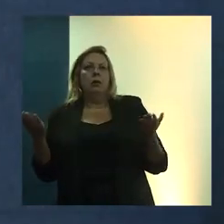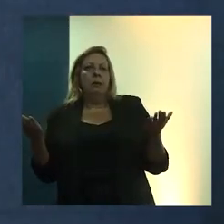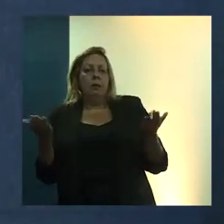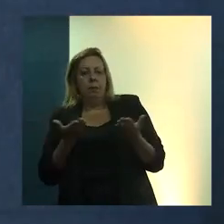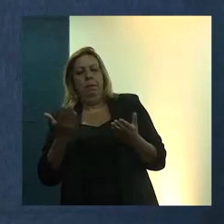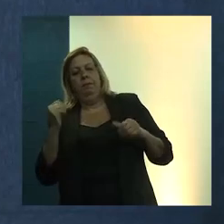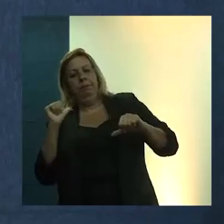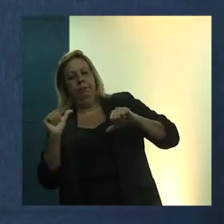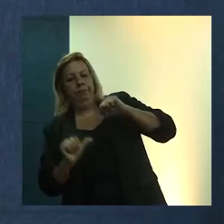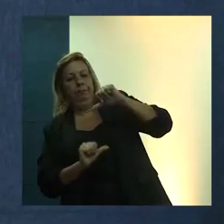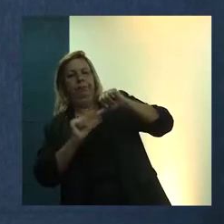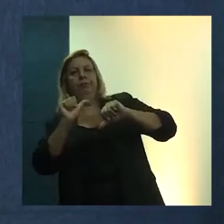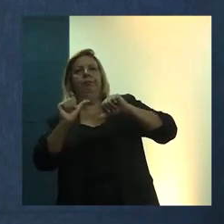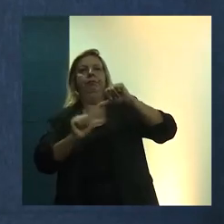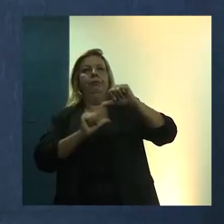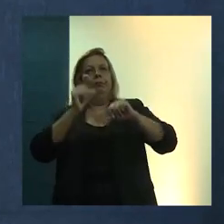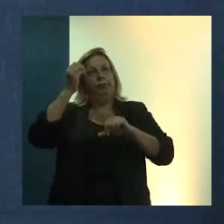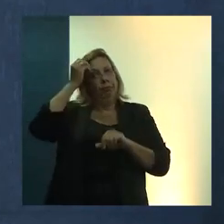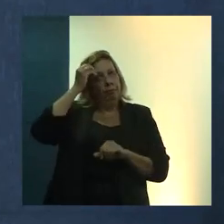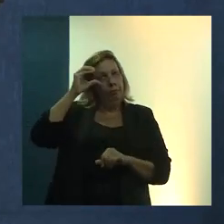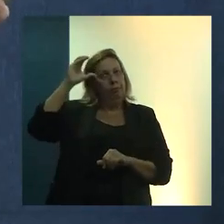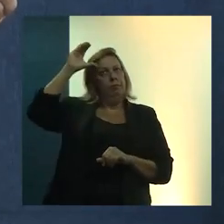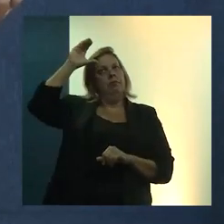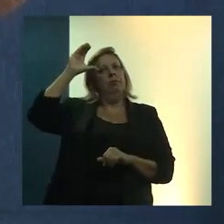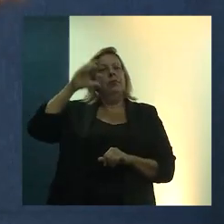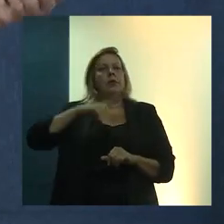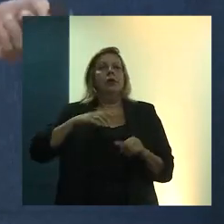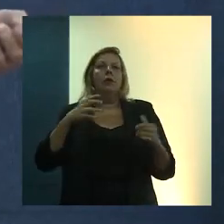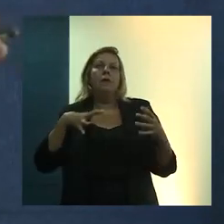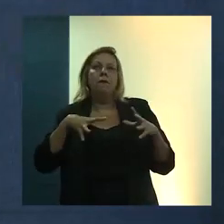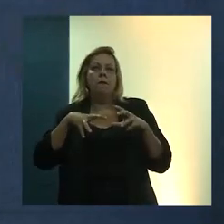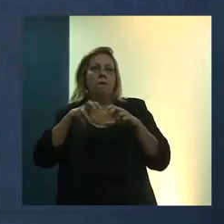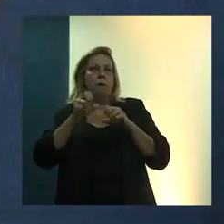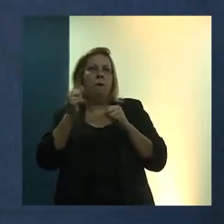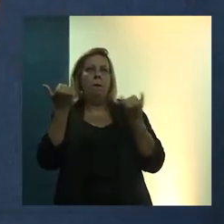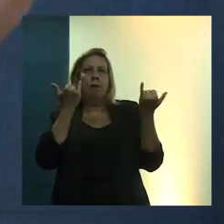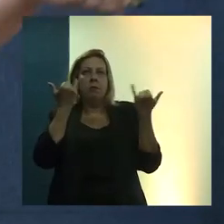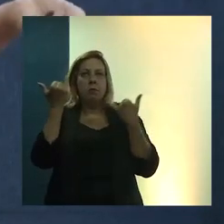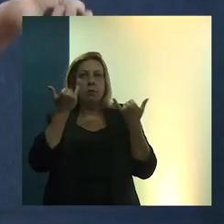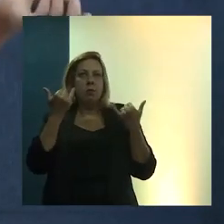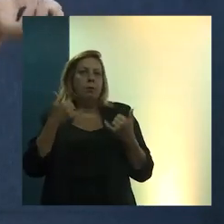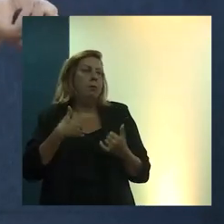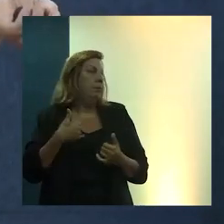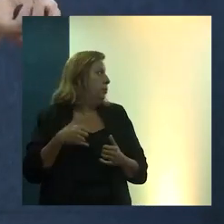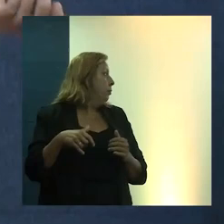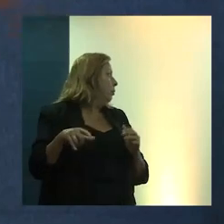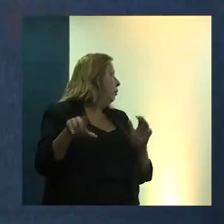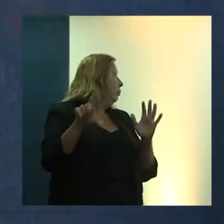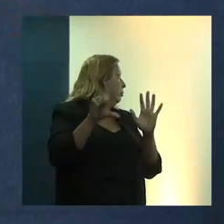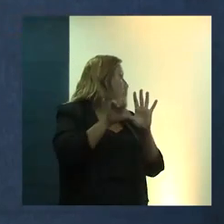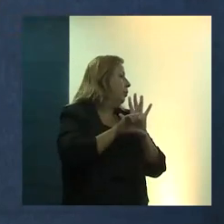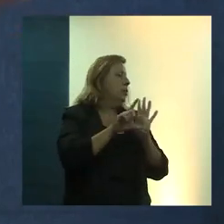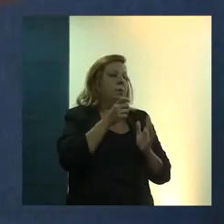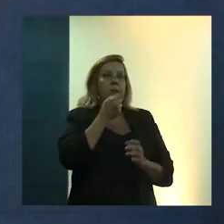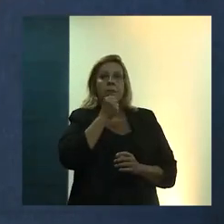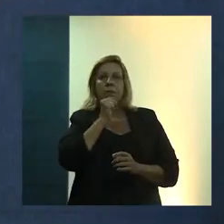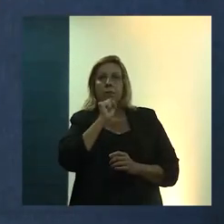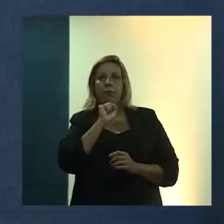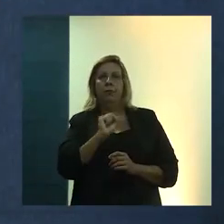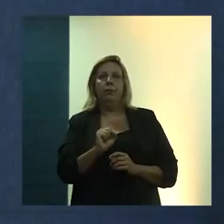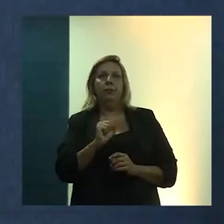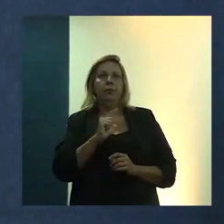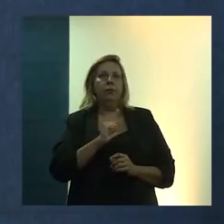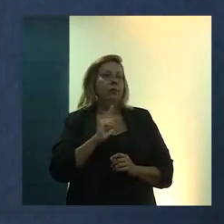de conhecimento e de formação. Além do Lefebvre, o nosso Paulo Freire, que exatamente